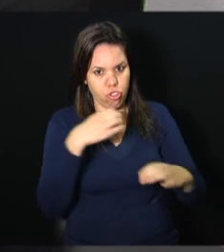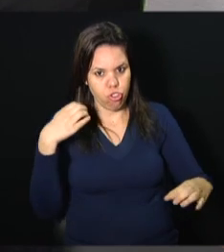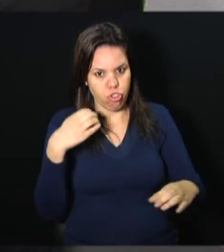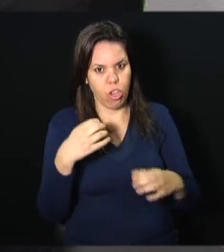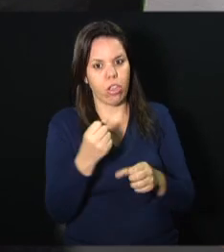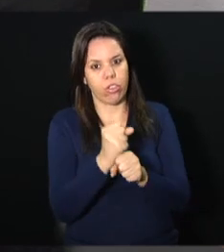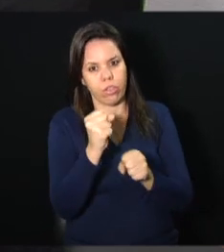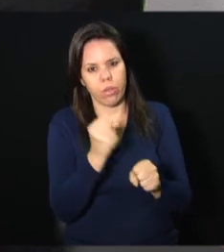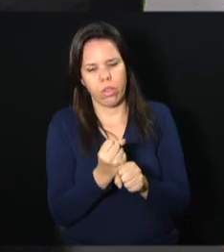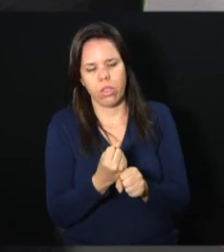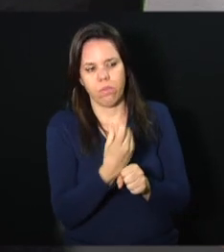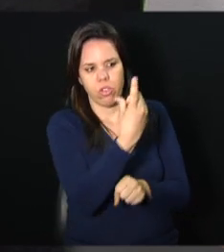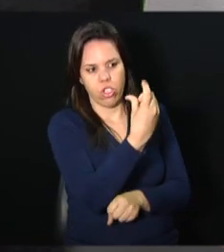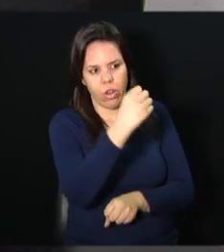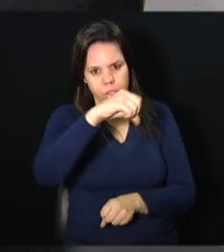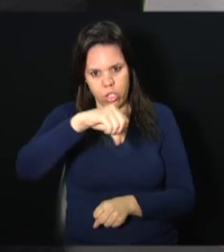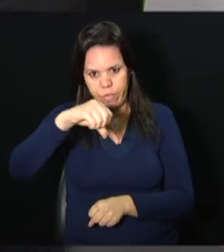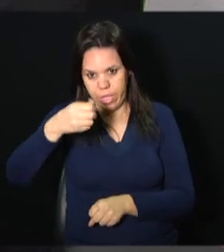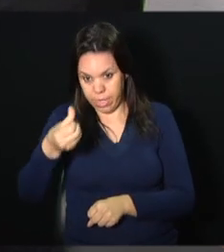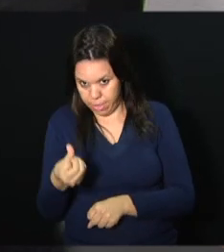1996.